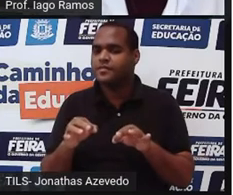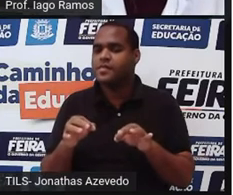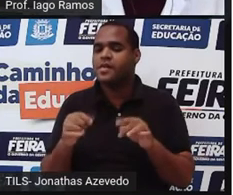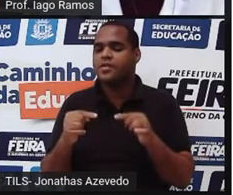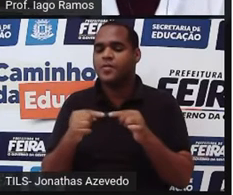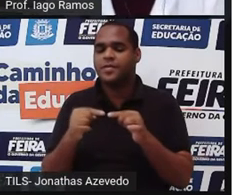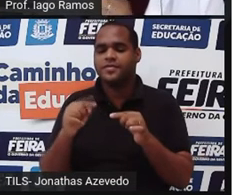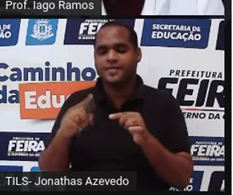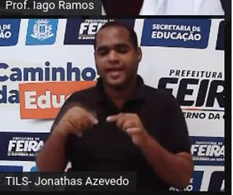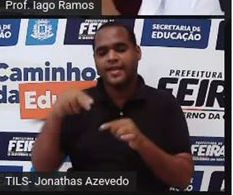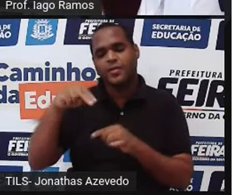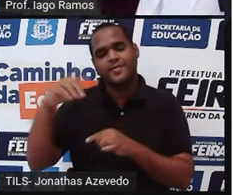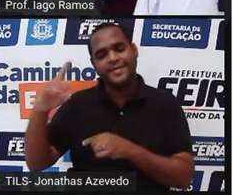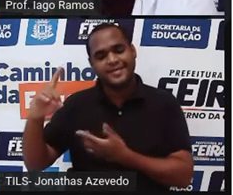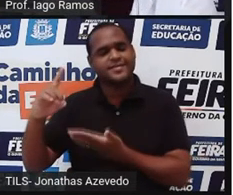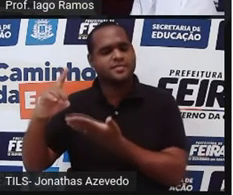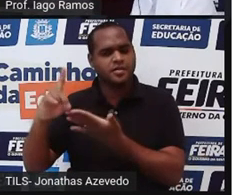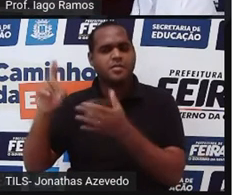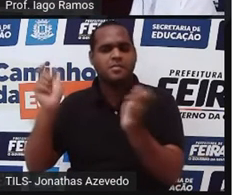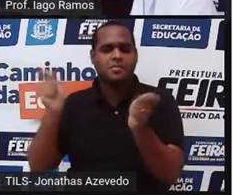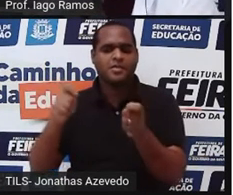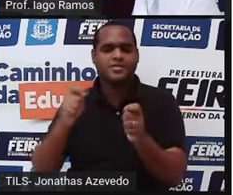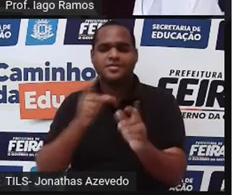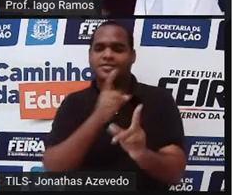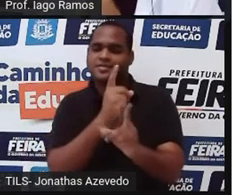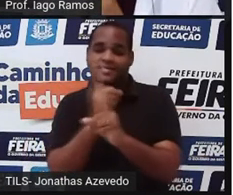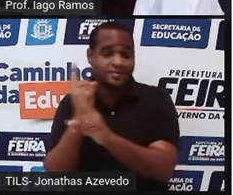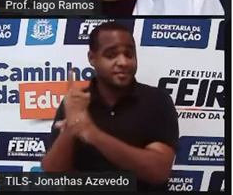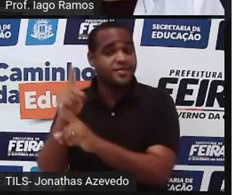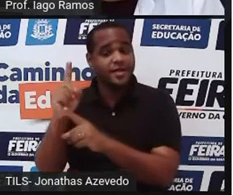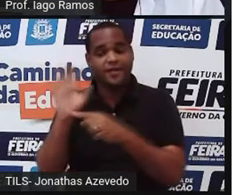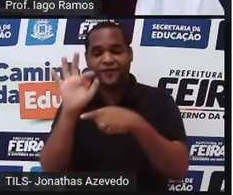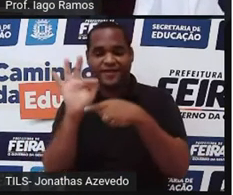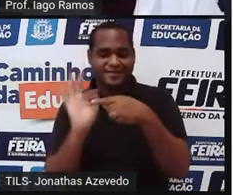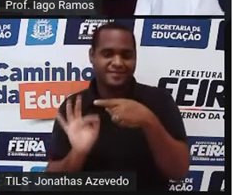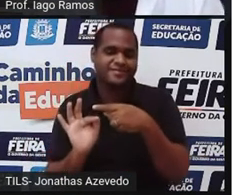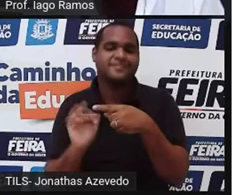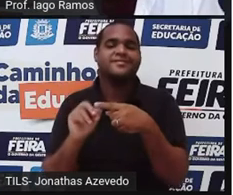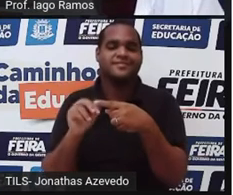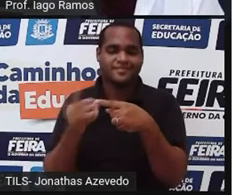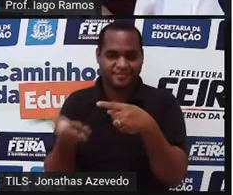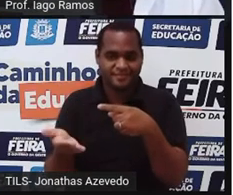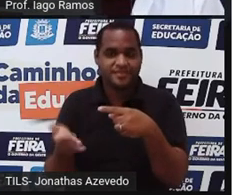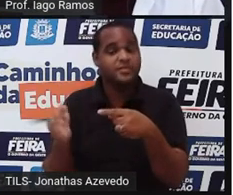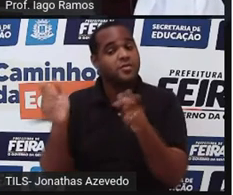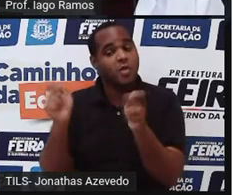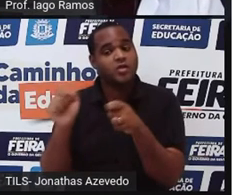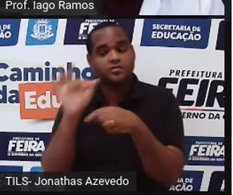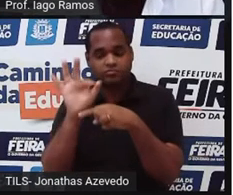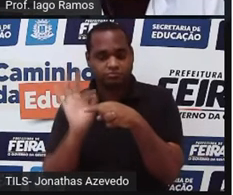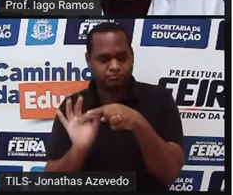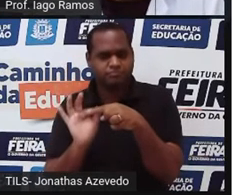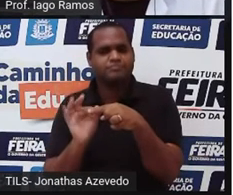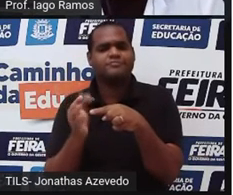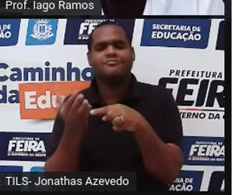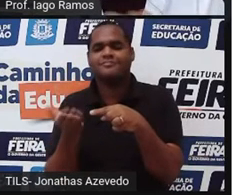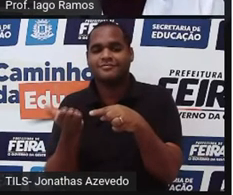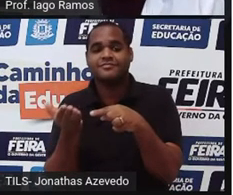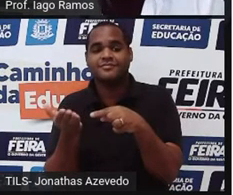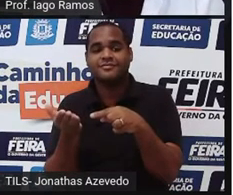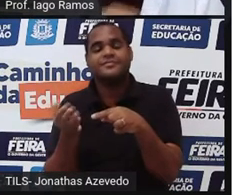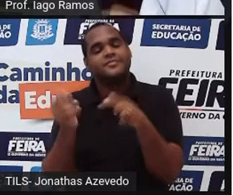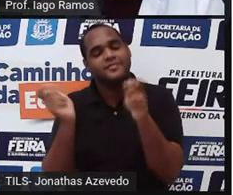decimal exato, pode ser encontrado por uma fração. Se pode ser encontrado por uma fração,